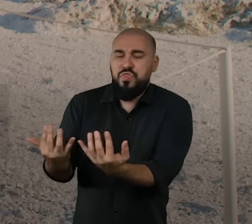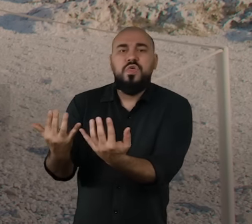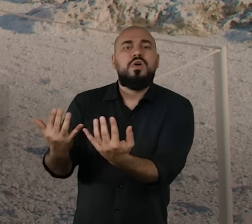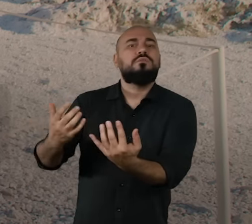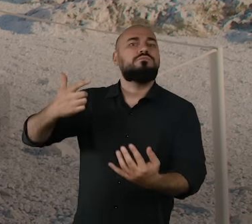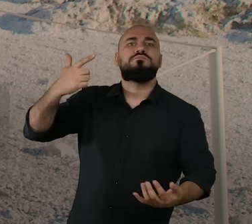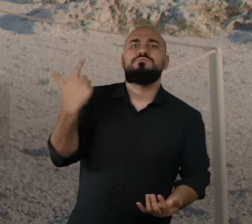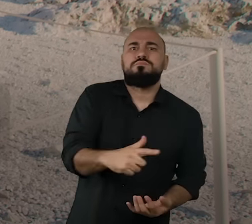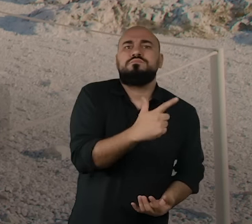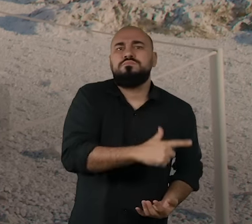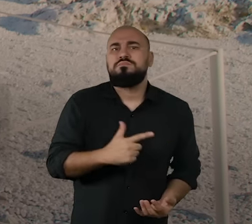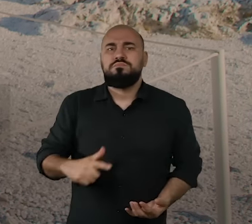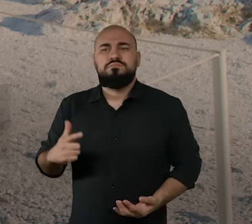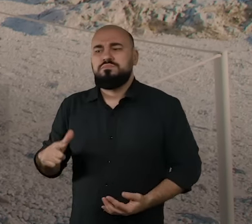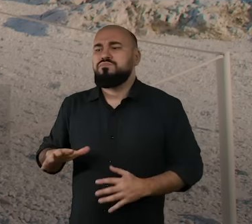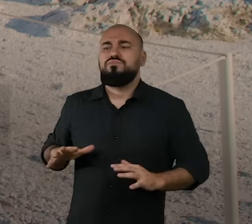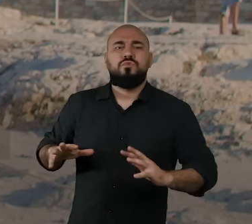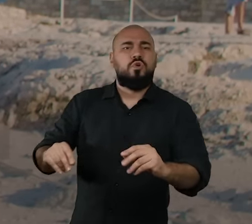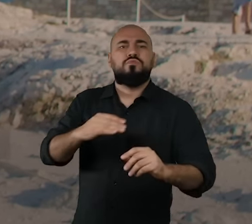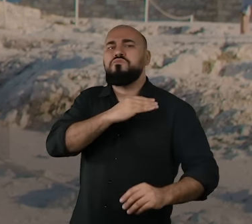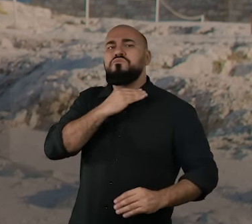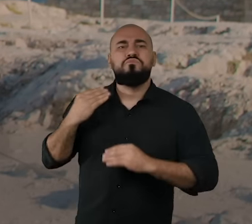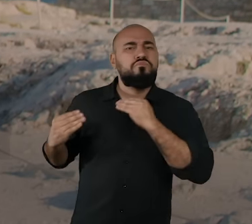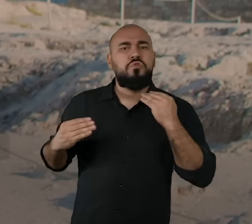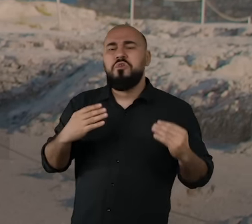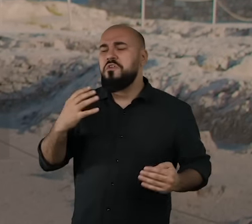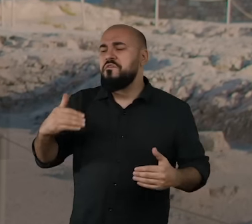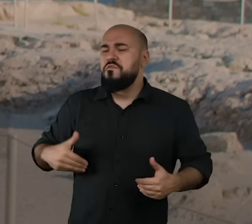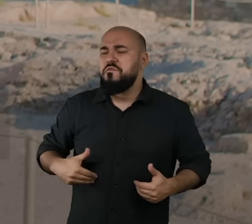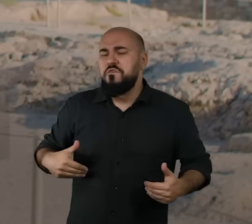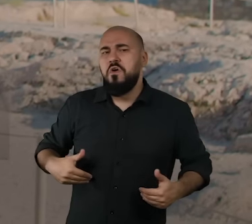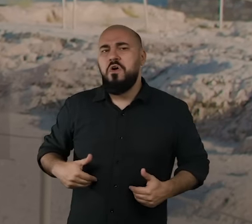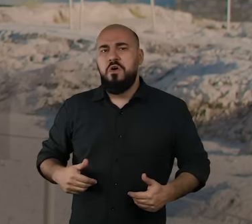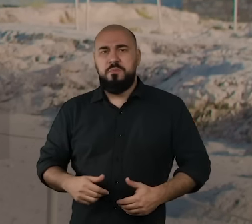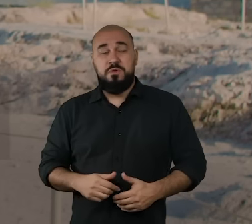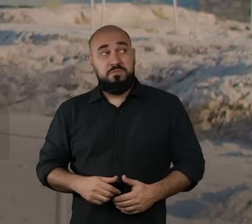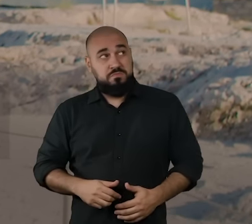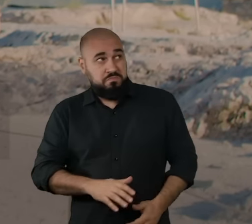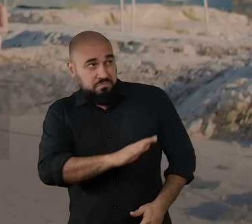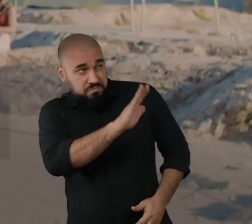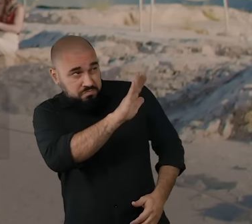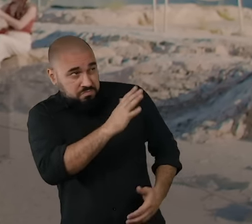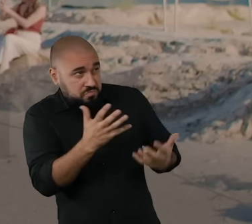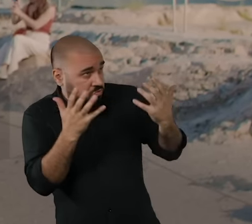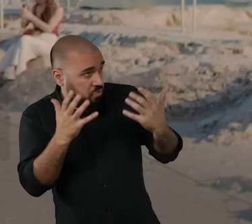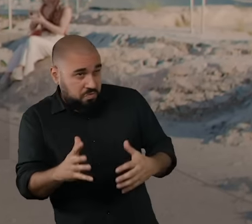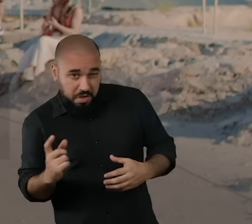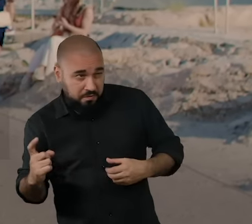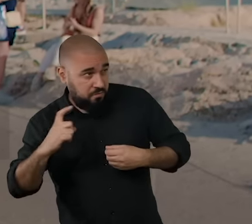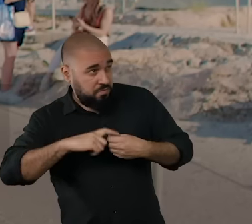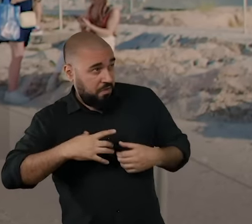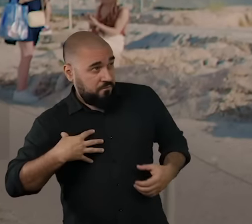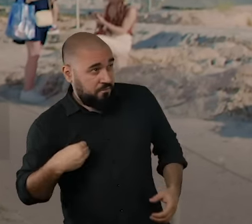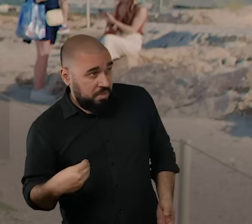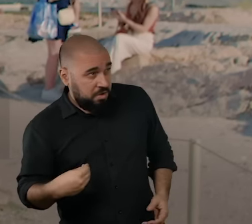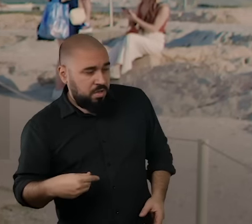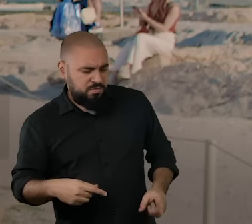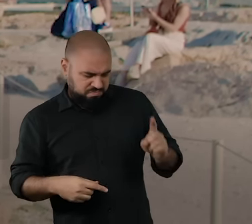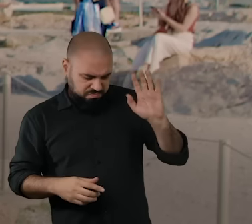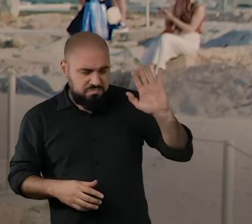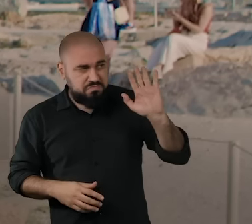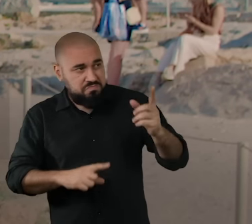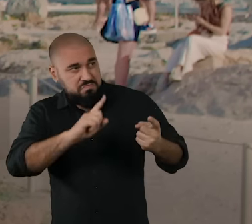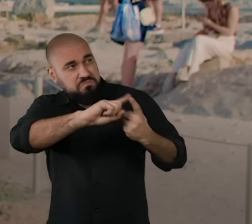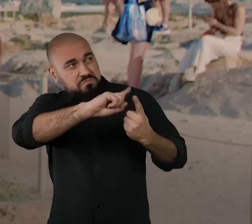nenhum fruto jamais nasceria na Terra. Era uma forma de dizer a Zeus, já que você não permite a volta da minha filha,